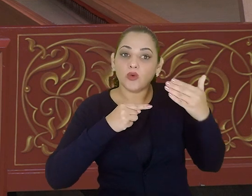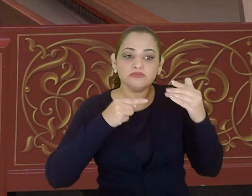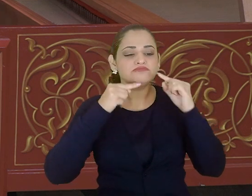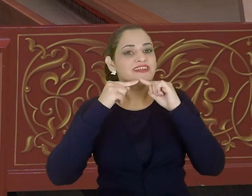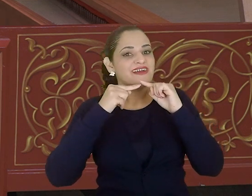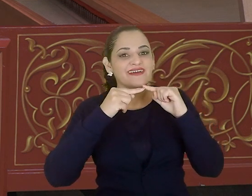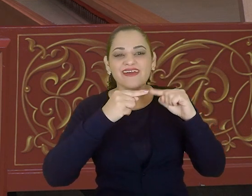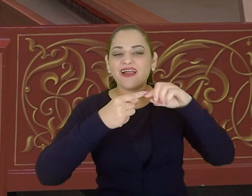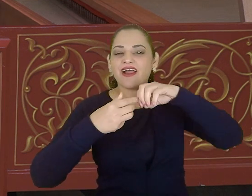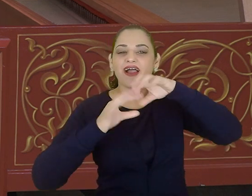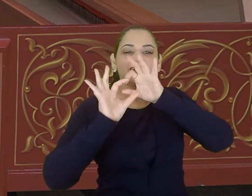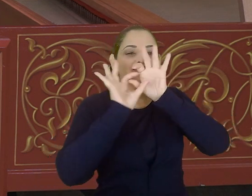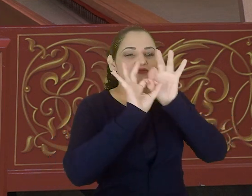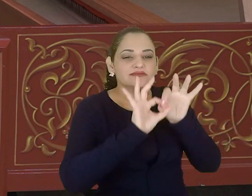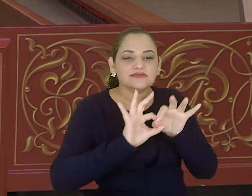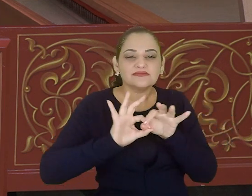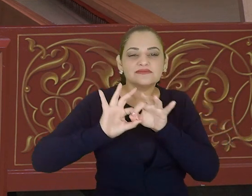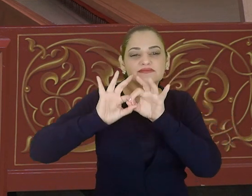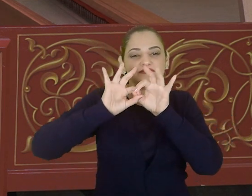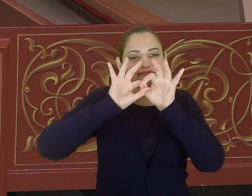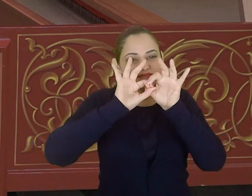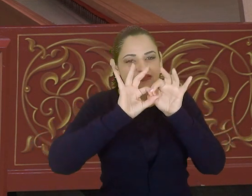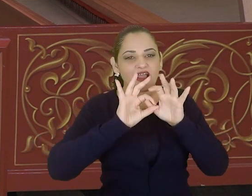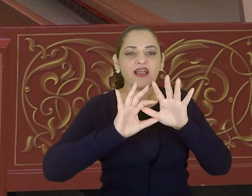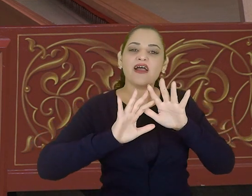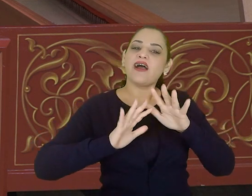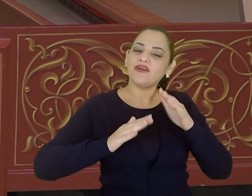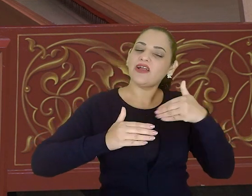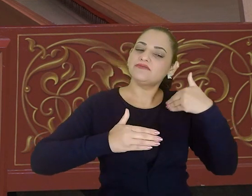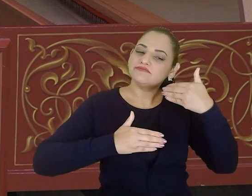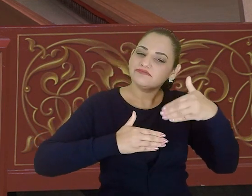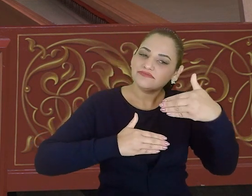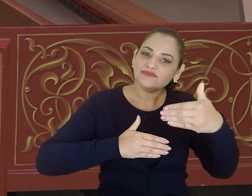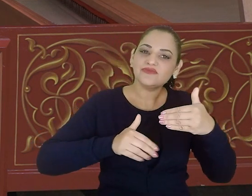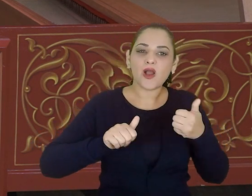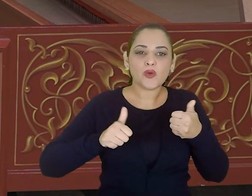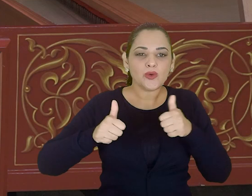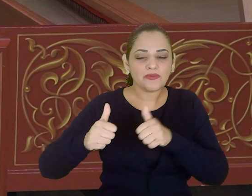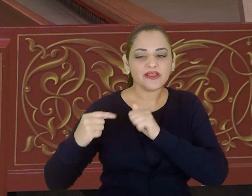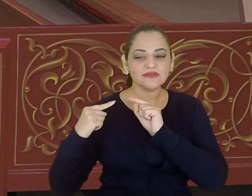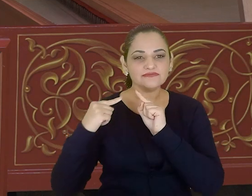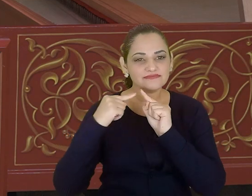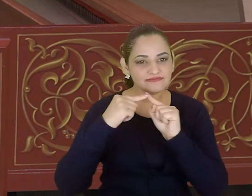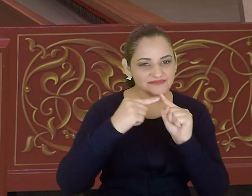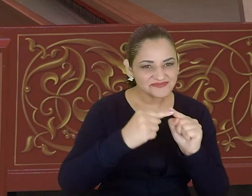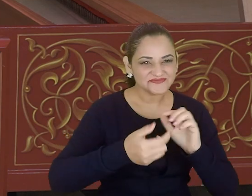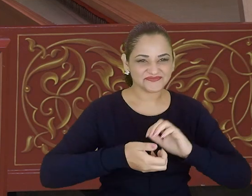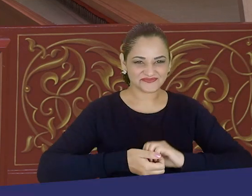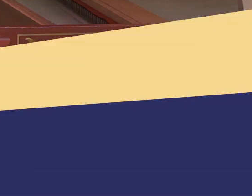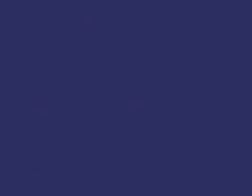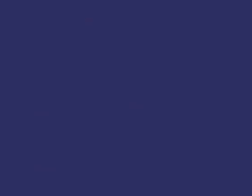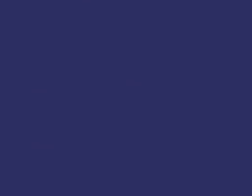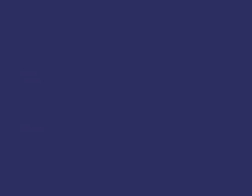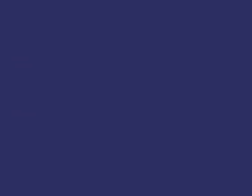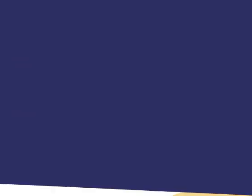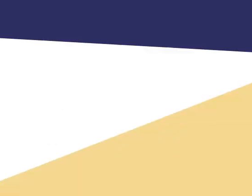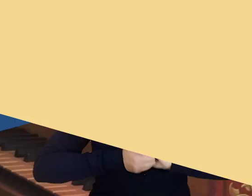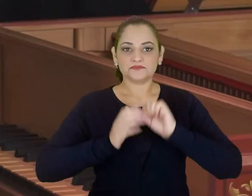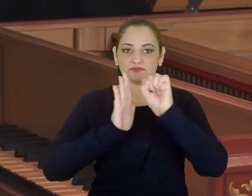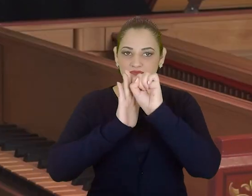ou se ele demonstra consonância, a gente vai acompanhar de acordo com isso.